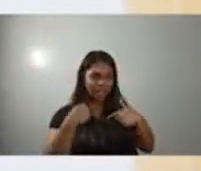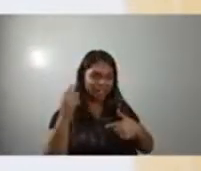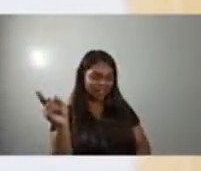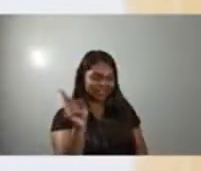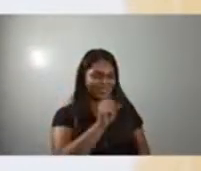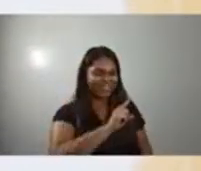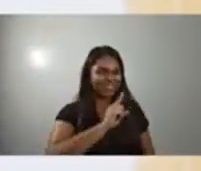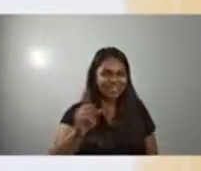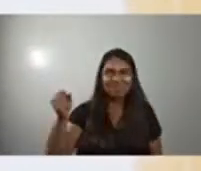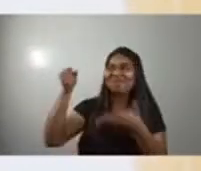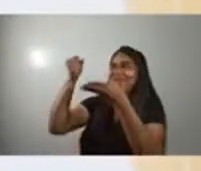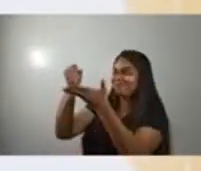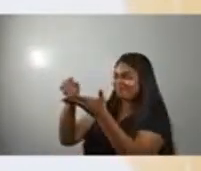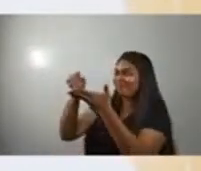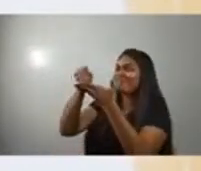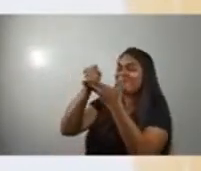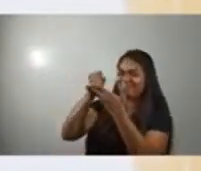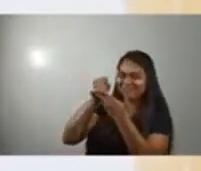ajudar